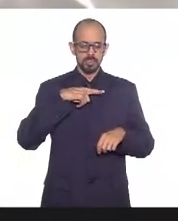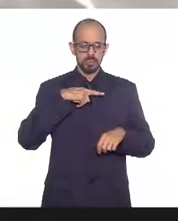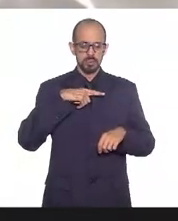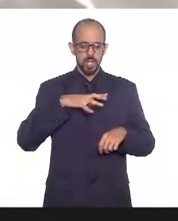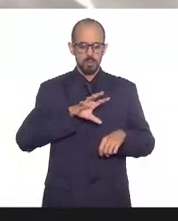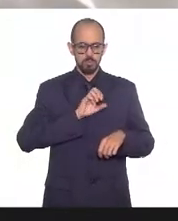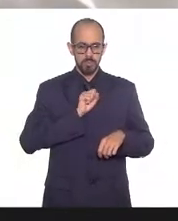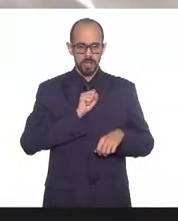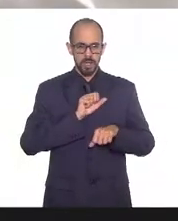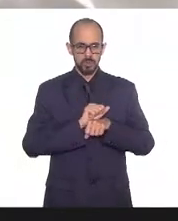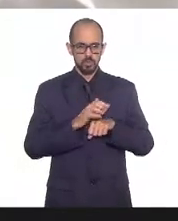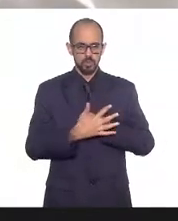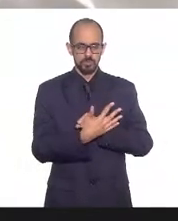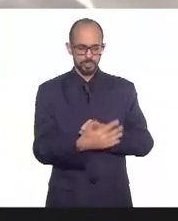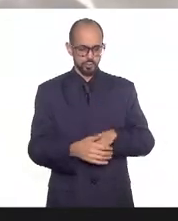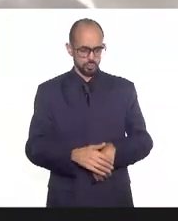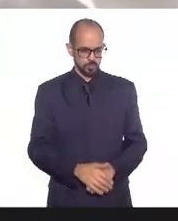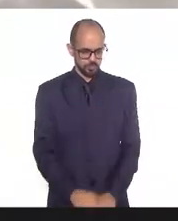contaminação por COVID.